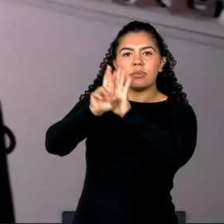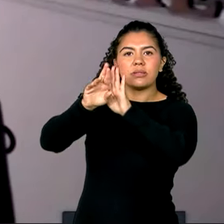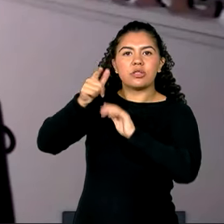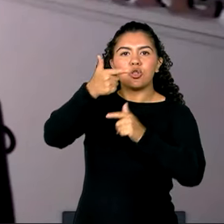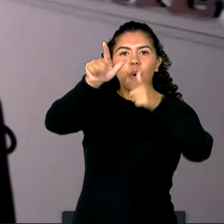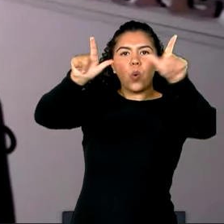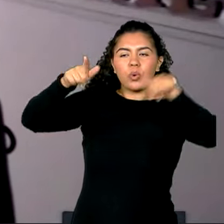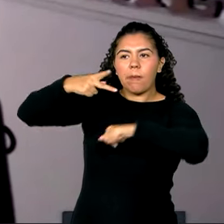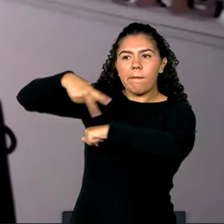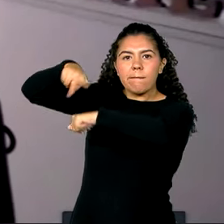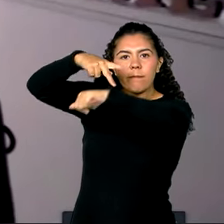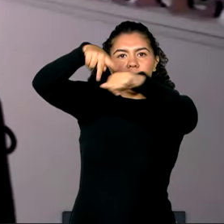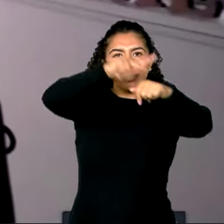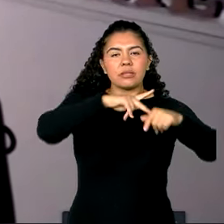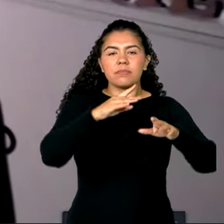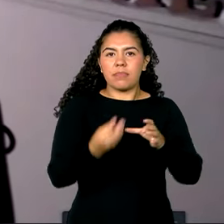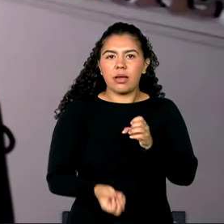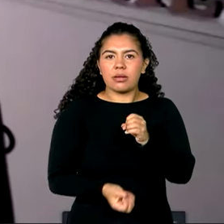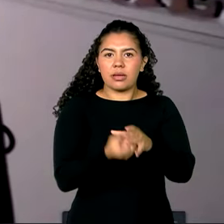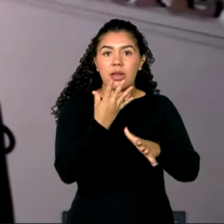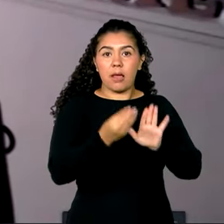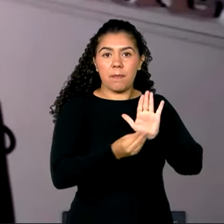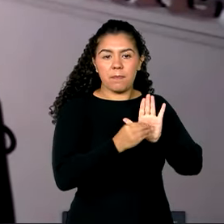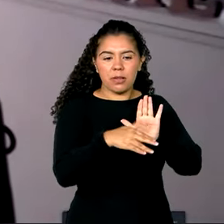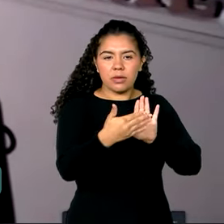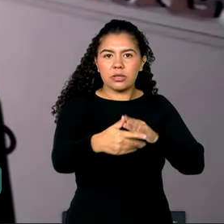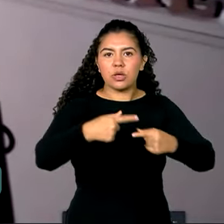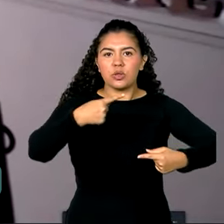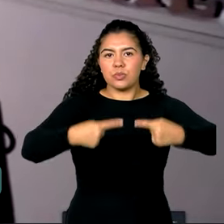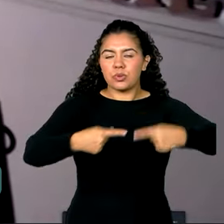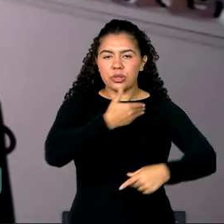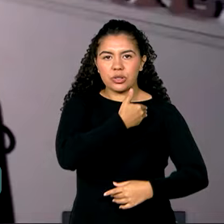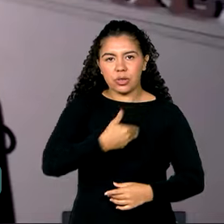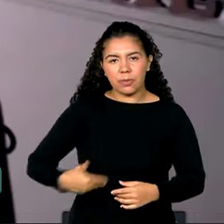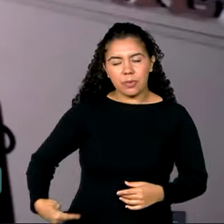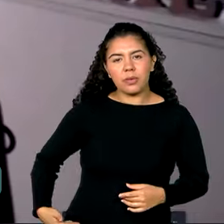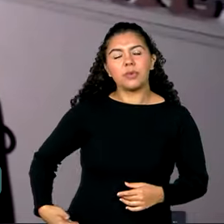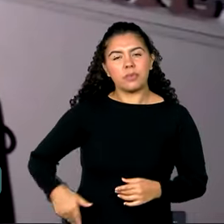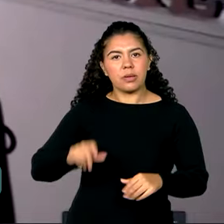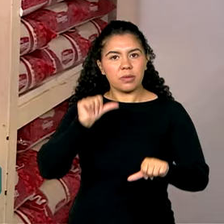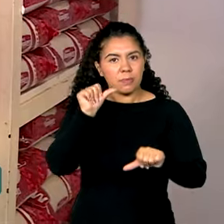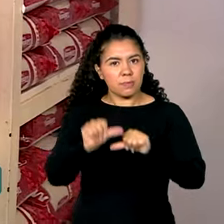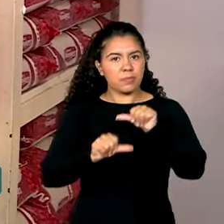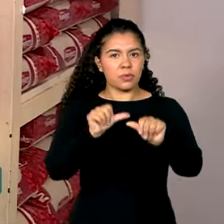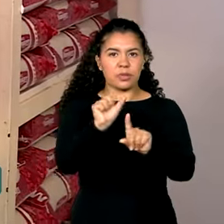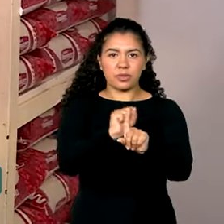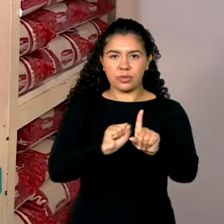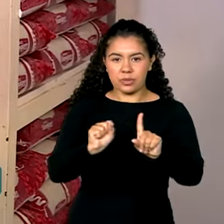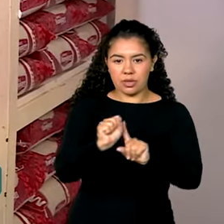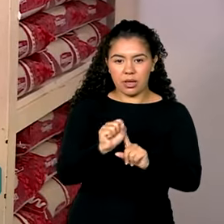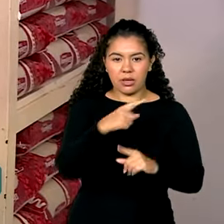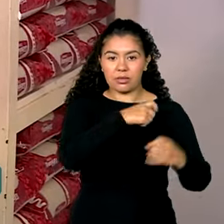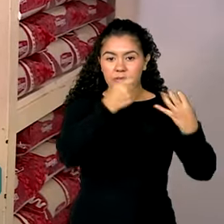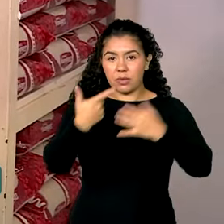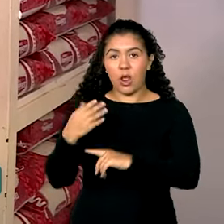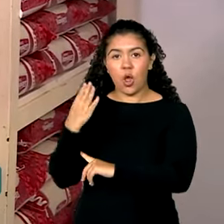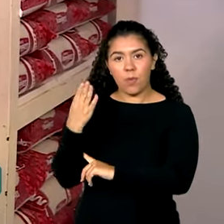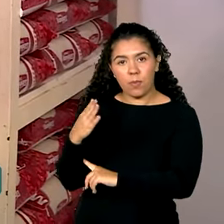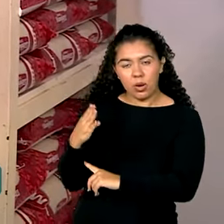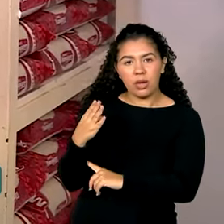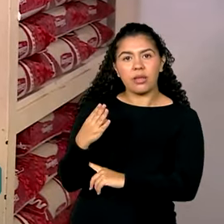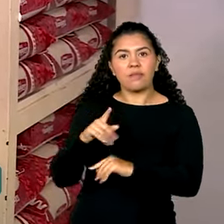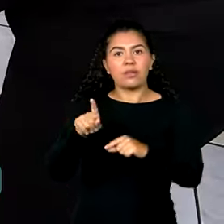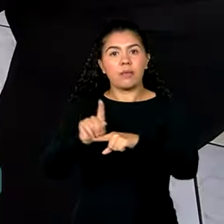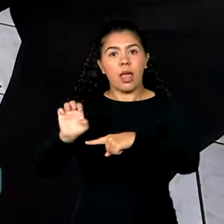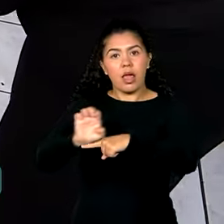com o Brasil na implementação de políticas públicas que façam a diferença na nossa sociedade. Bolívia, Equador, Guatemala,